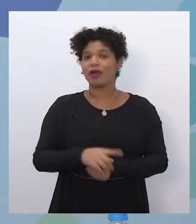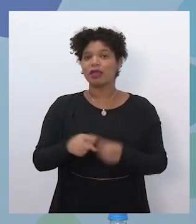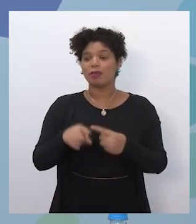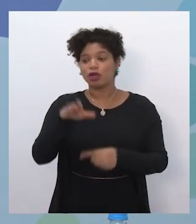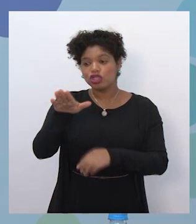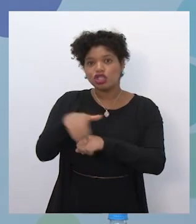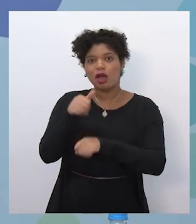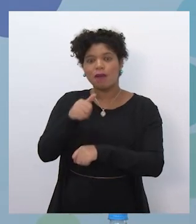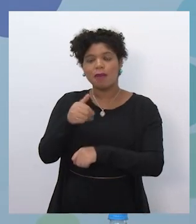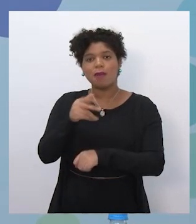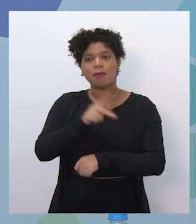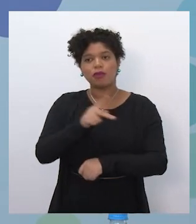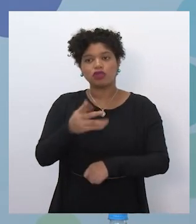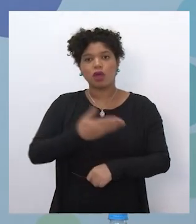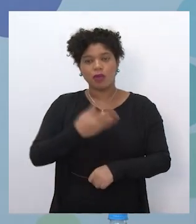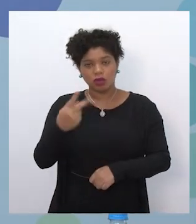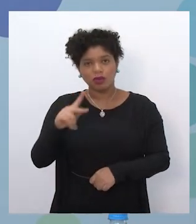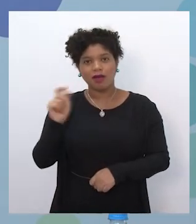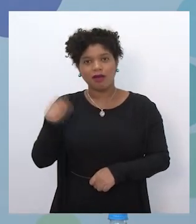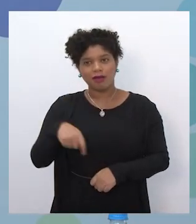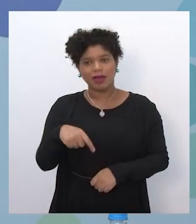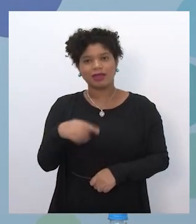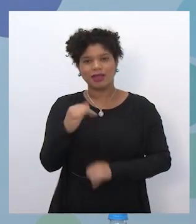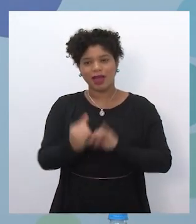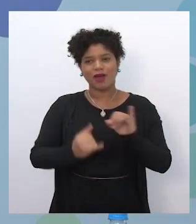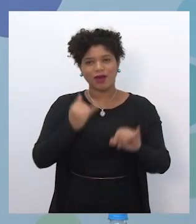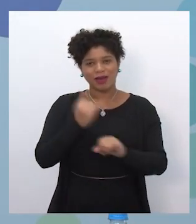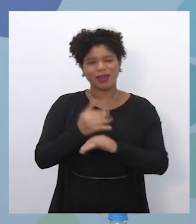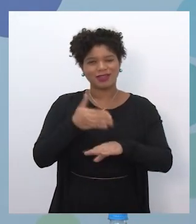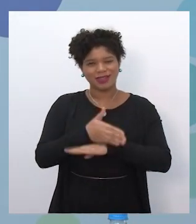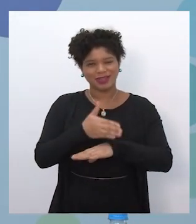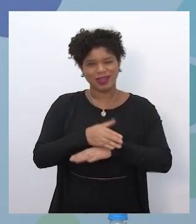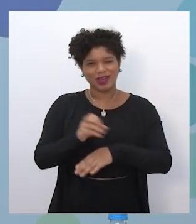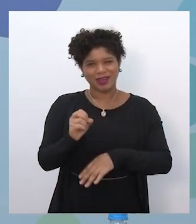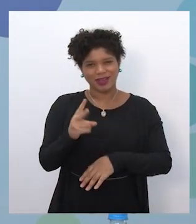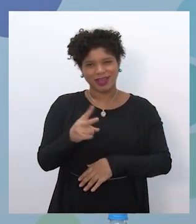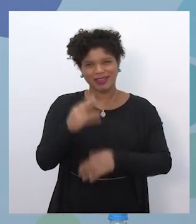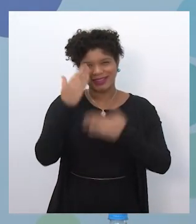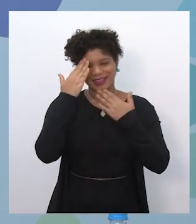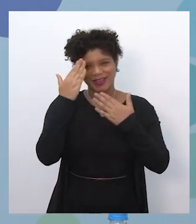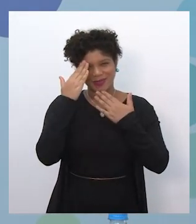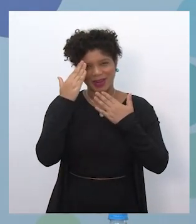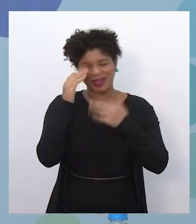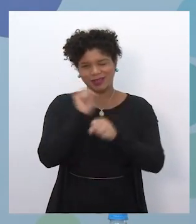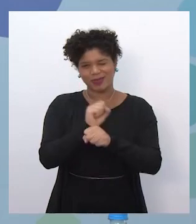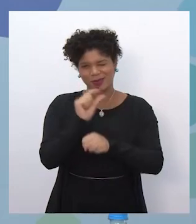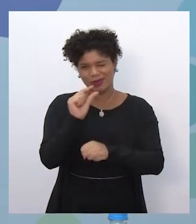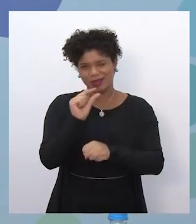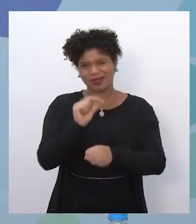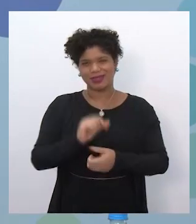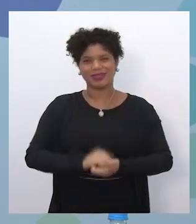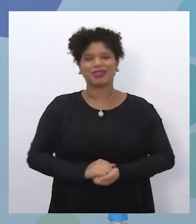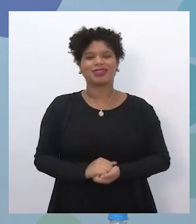que talvez não esteja aqui conectado com a gente para ouvir também um pouco sobre o chip. Muito obrigada, a gente se vê já já.